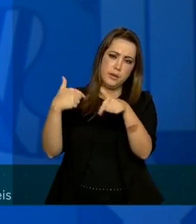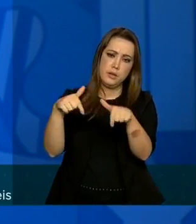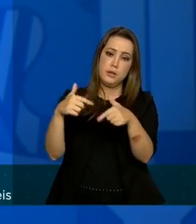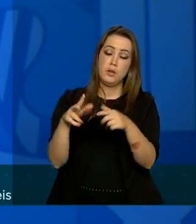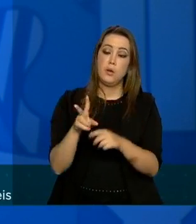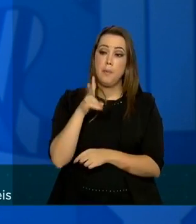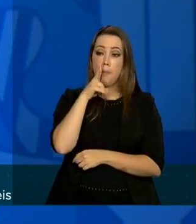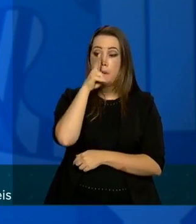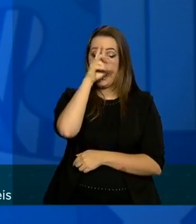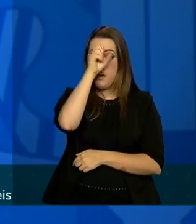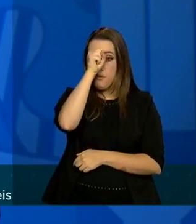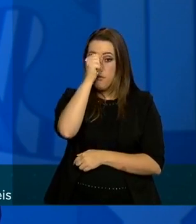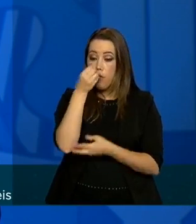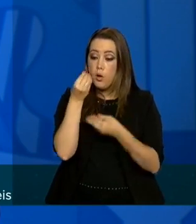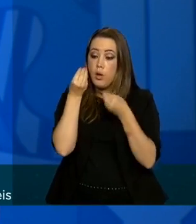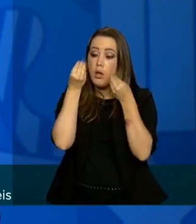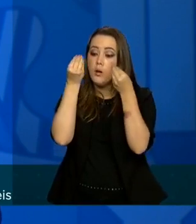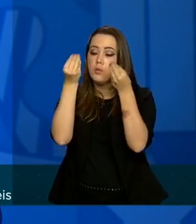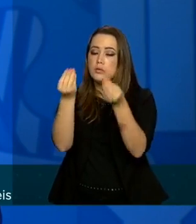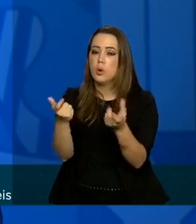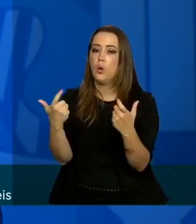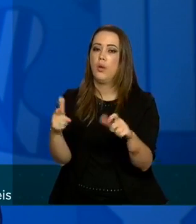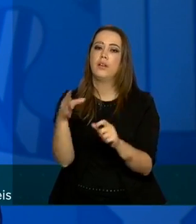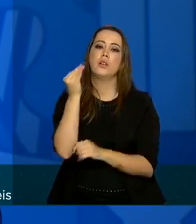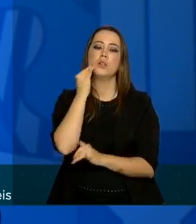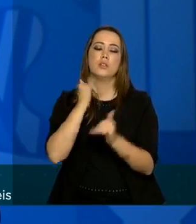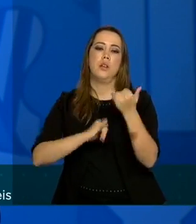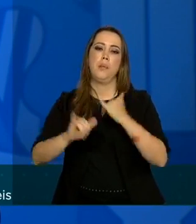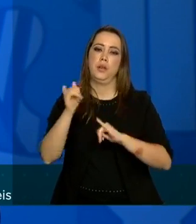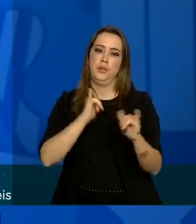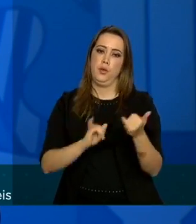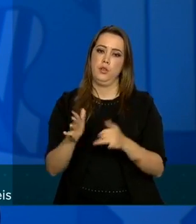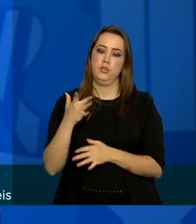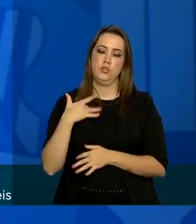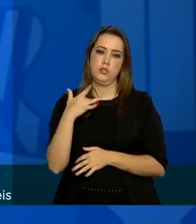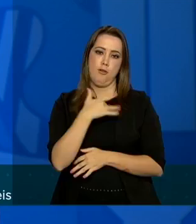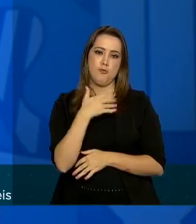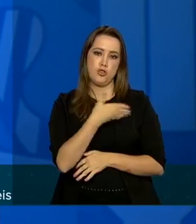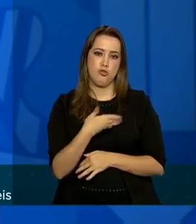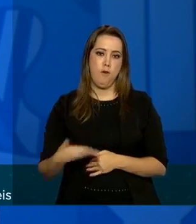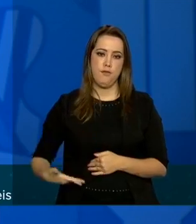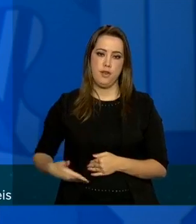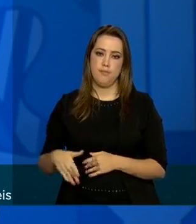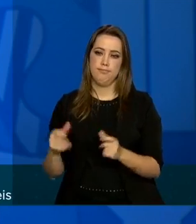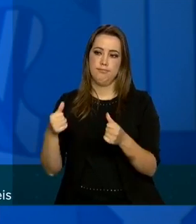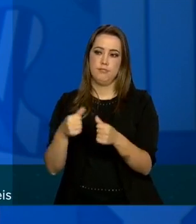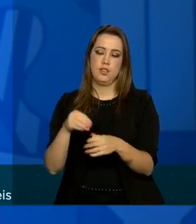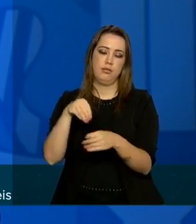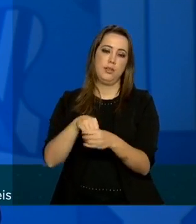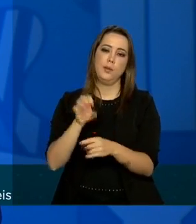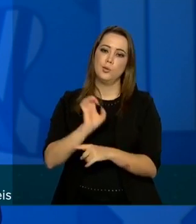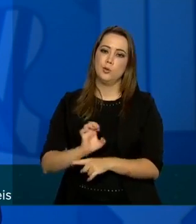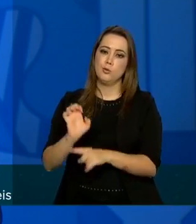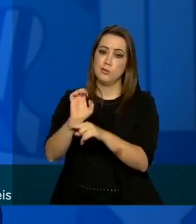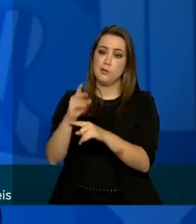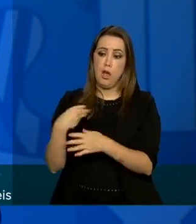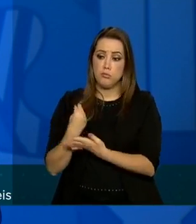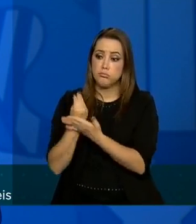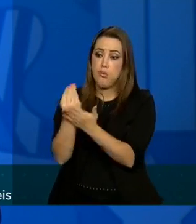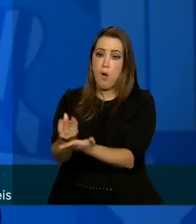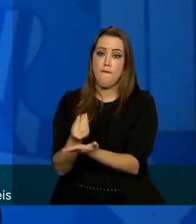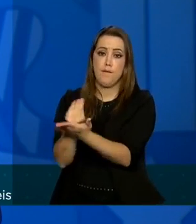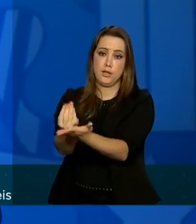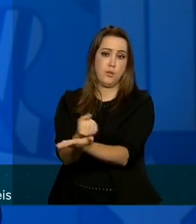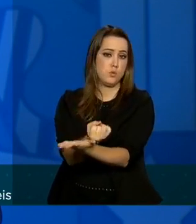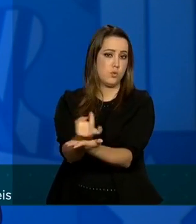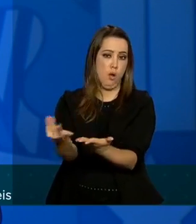fortalecer inicialmente os laboratórios centrais de saúde pública que estão nos estados esses foram abastecidos com